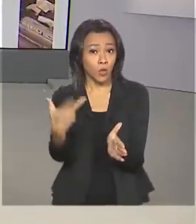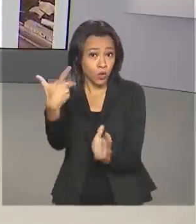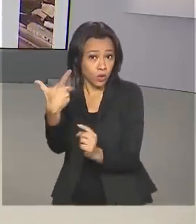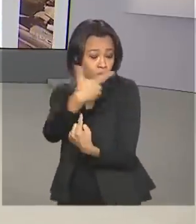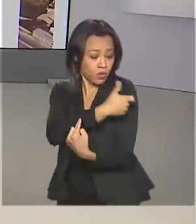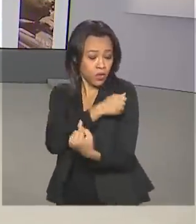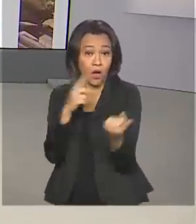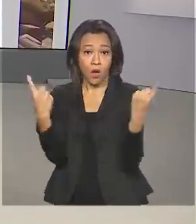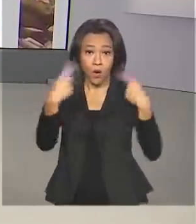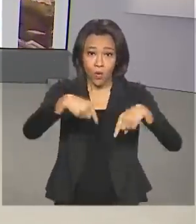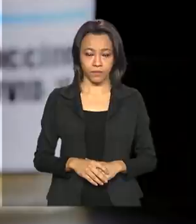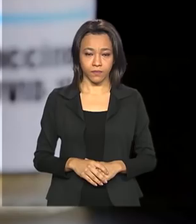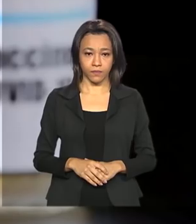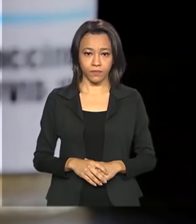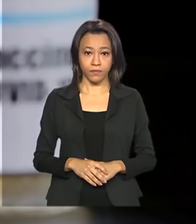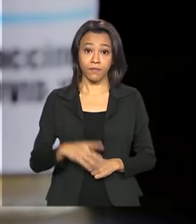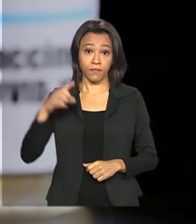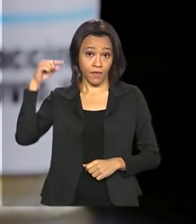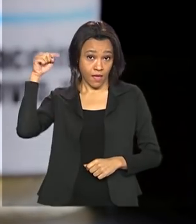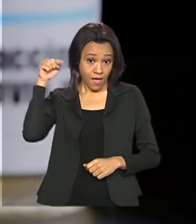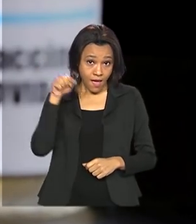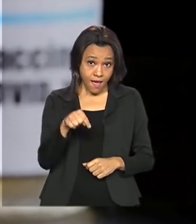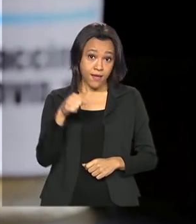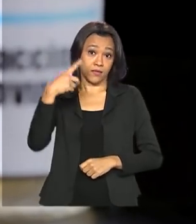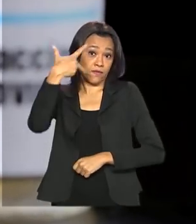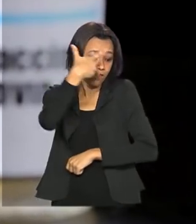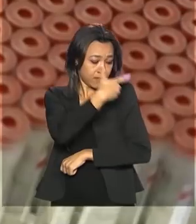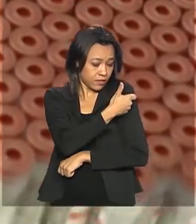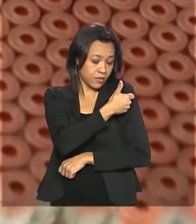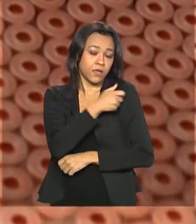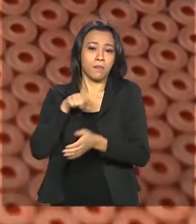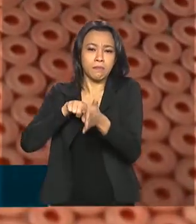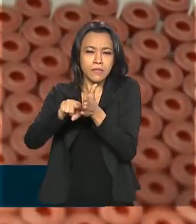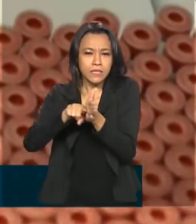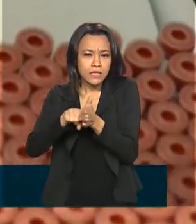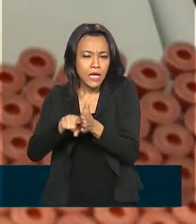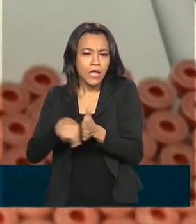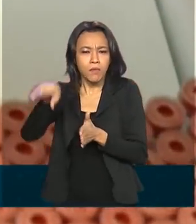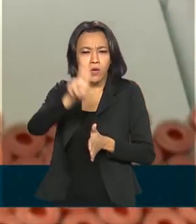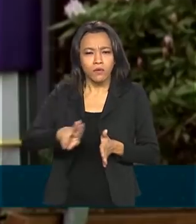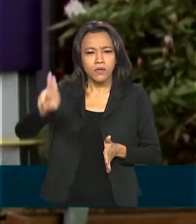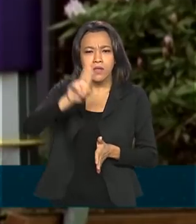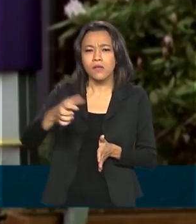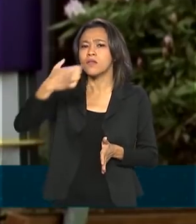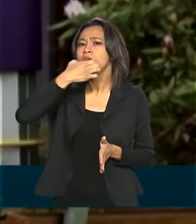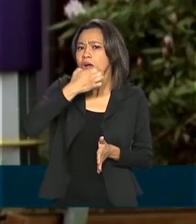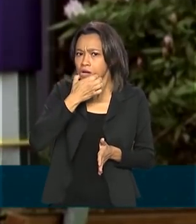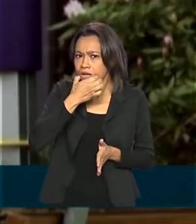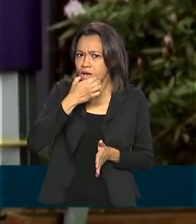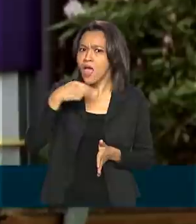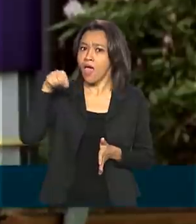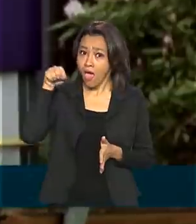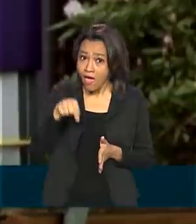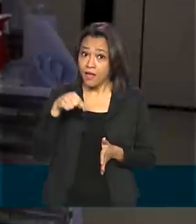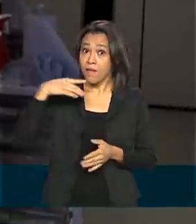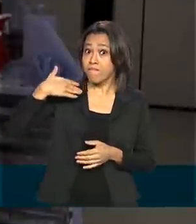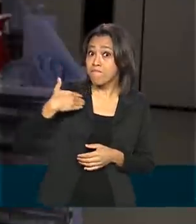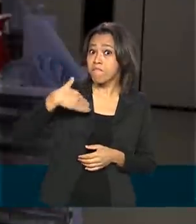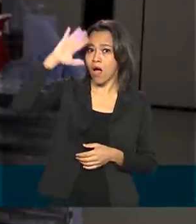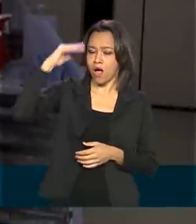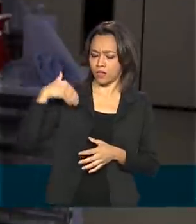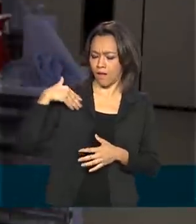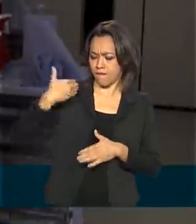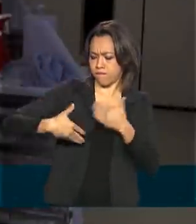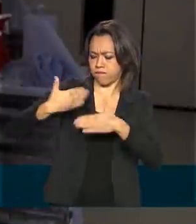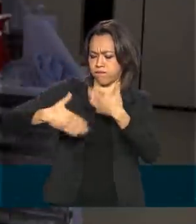a Covid-19. Essa vacina, desenvolvida pela Universidade de Oxford, na Inglaterra, é uma das que estão em estágio mais